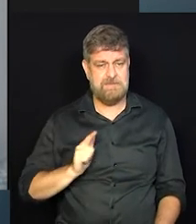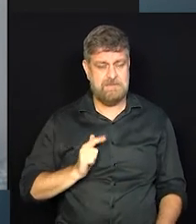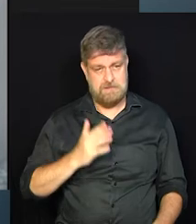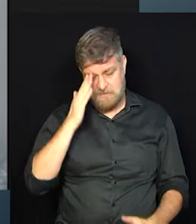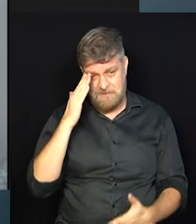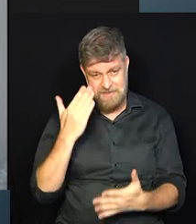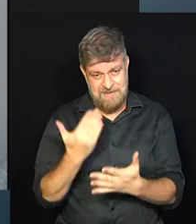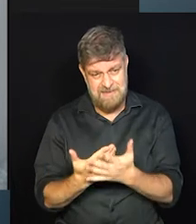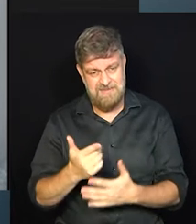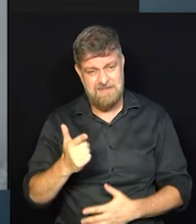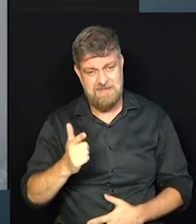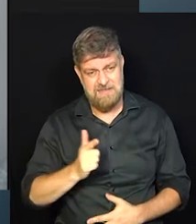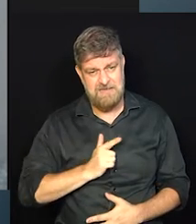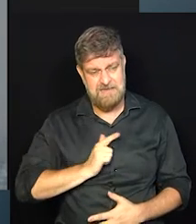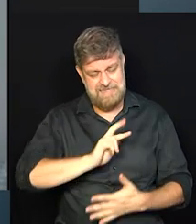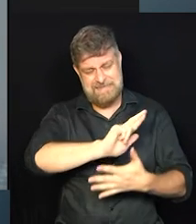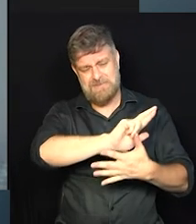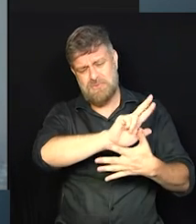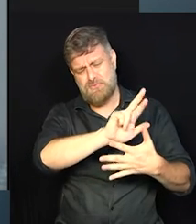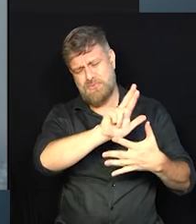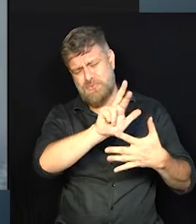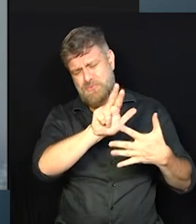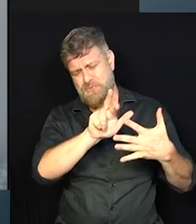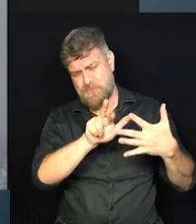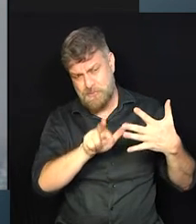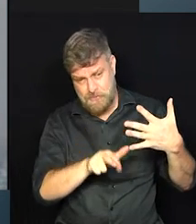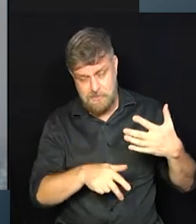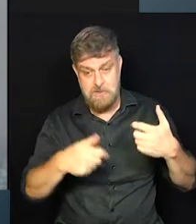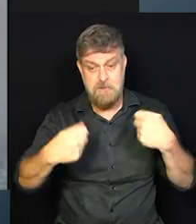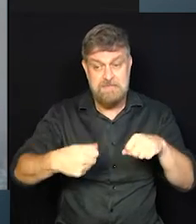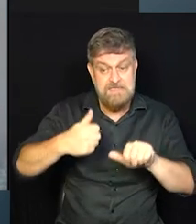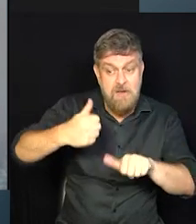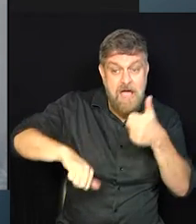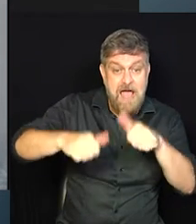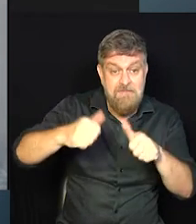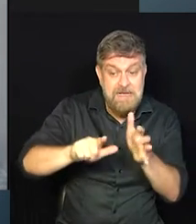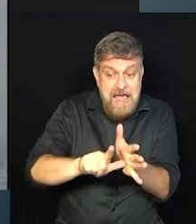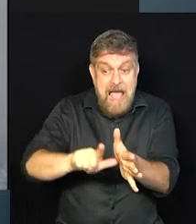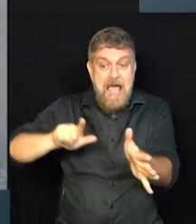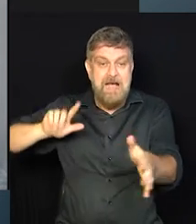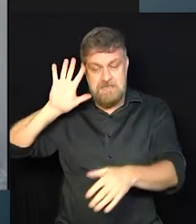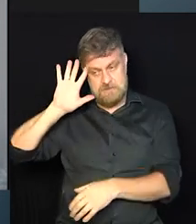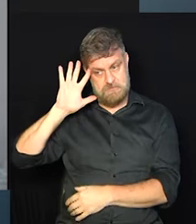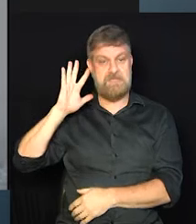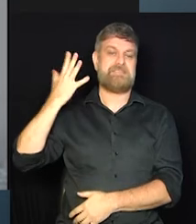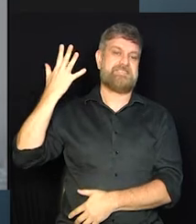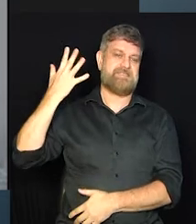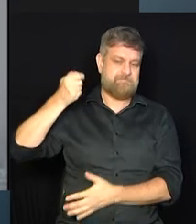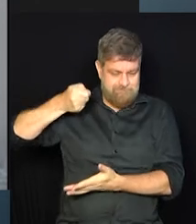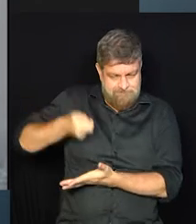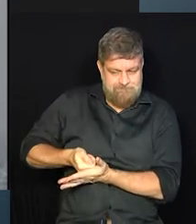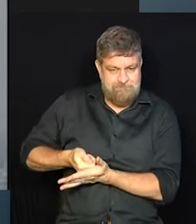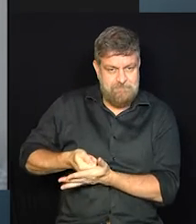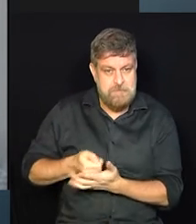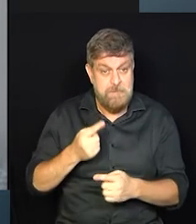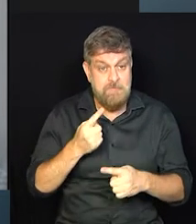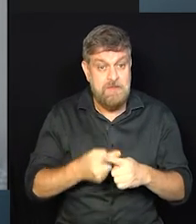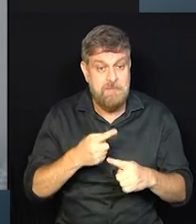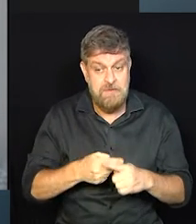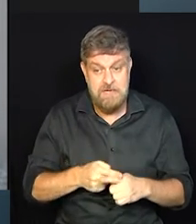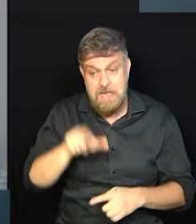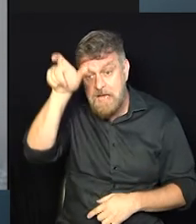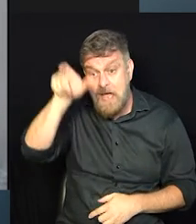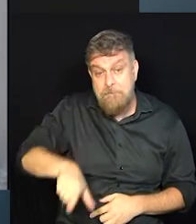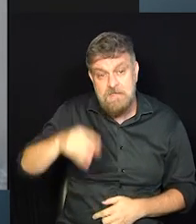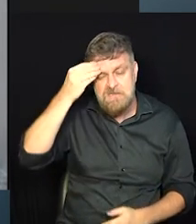enfim, eu acredito que existem muitas questões que precisam ser analisadas antes de uma decisão como essa, né? Porque você